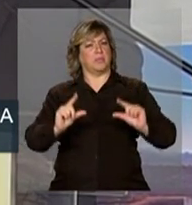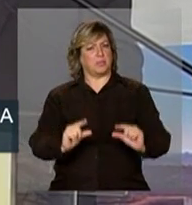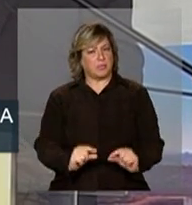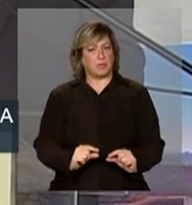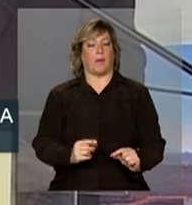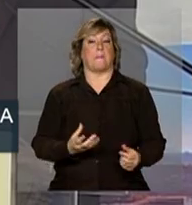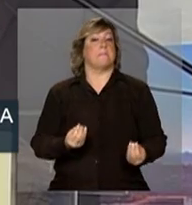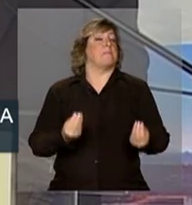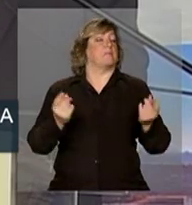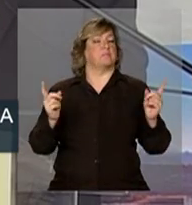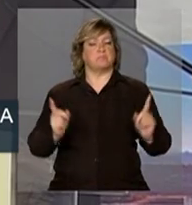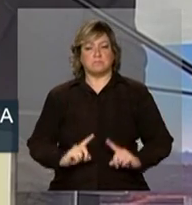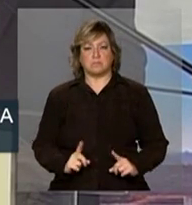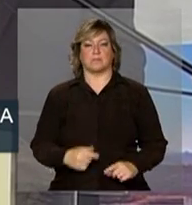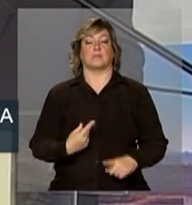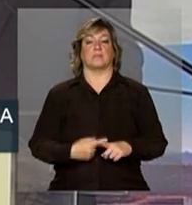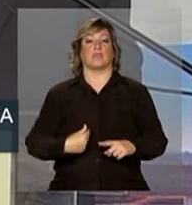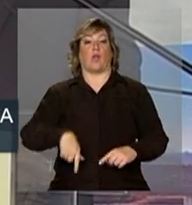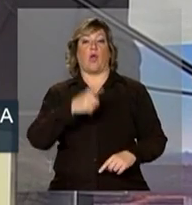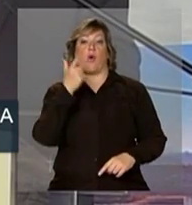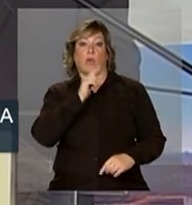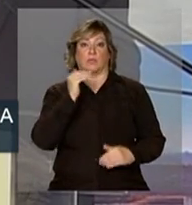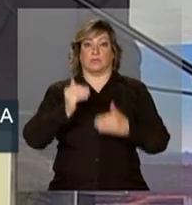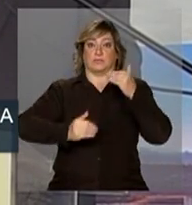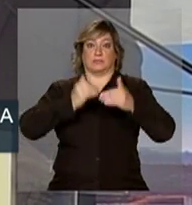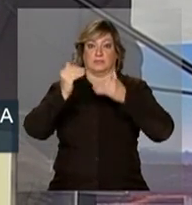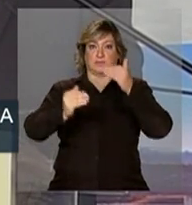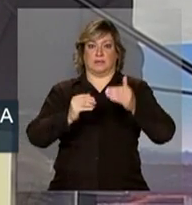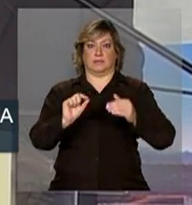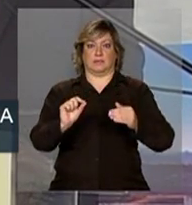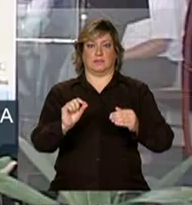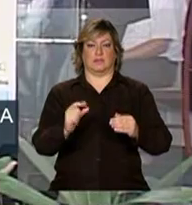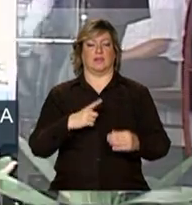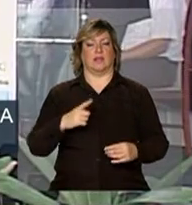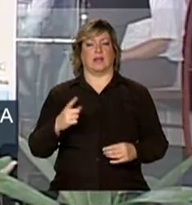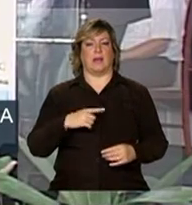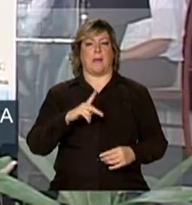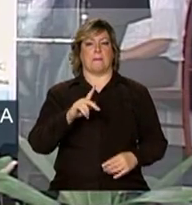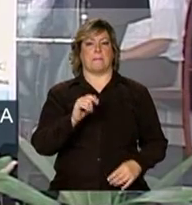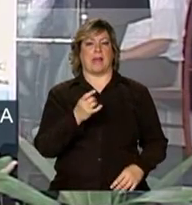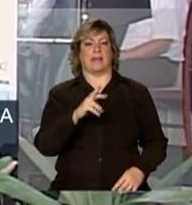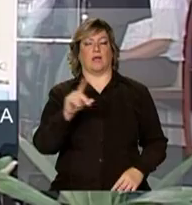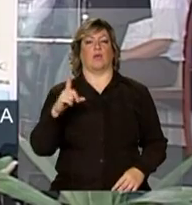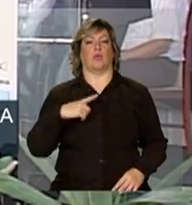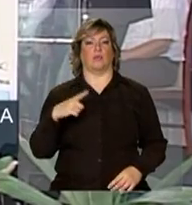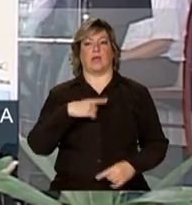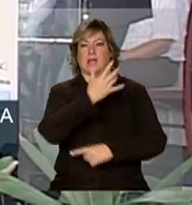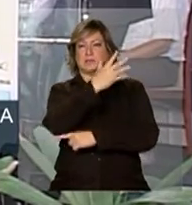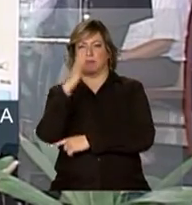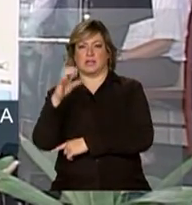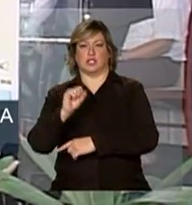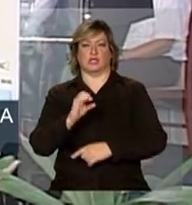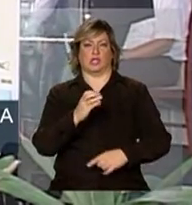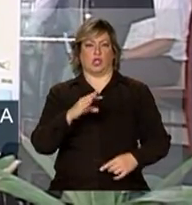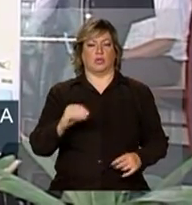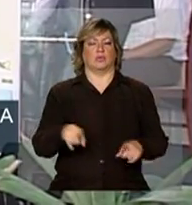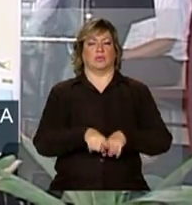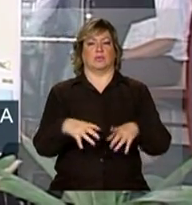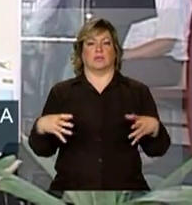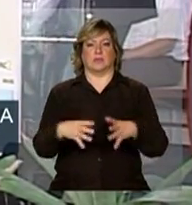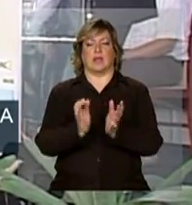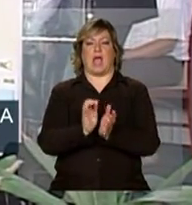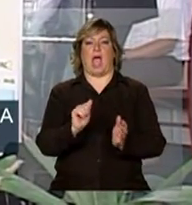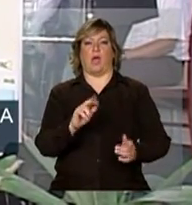Conquistamos ainda elevados padrões socioambientais e de sustentabilidade, através de auditorias independentes,